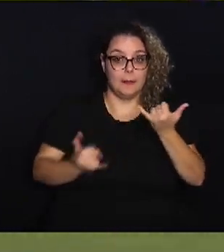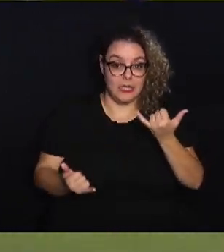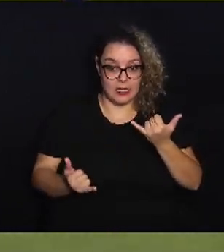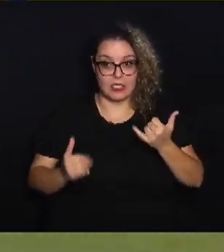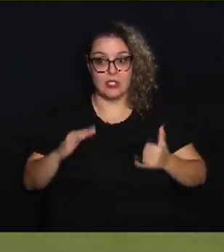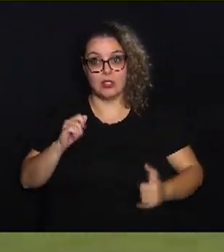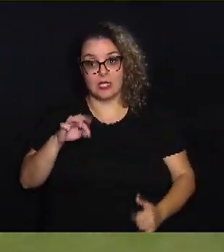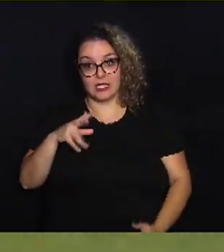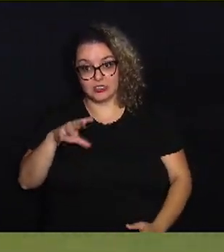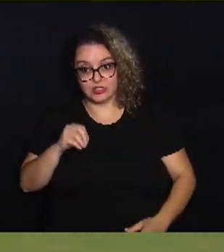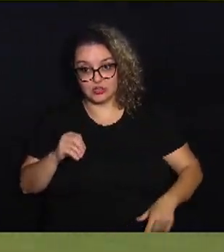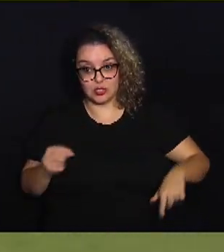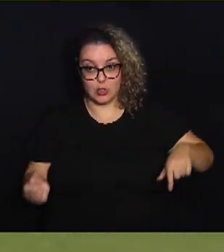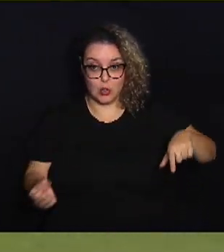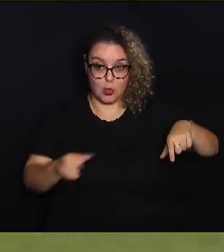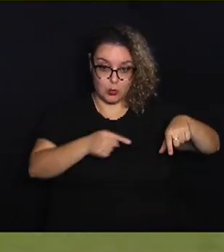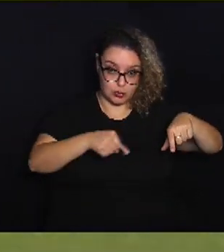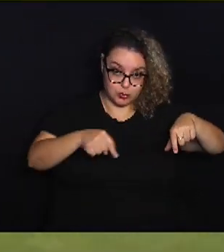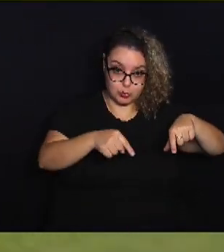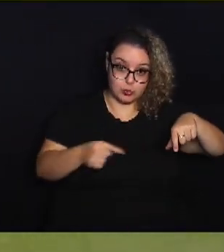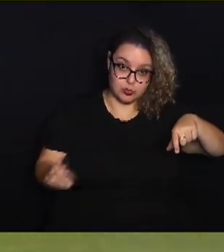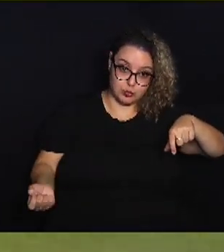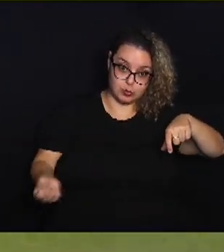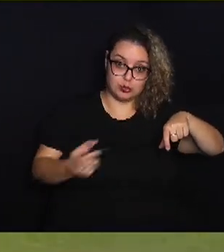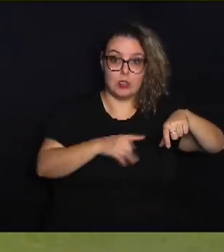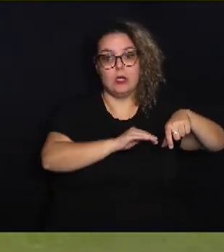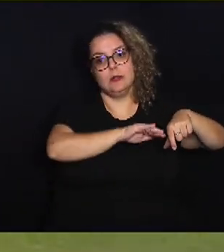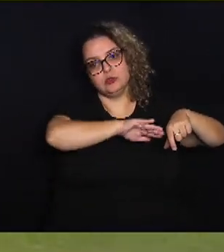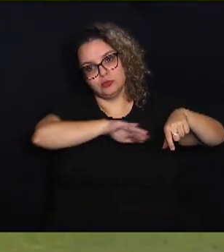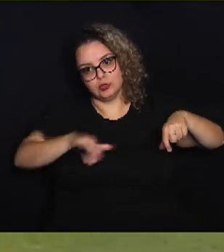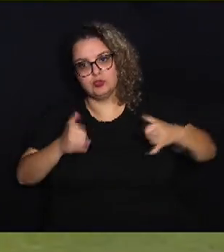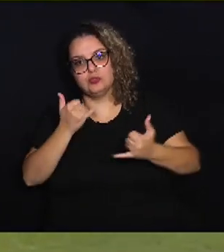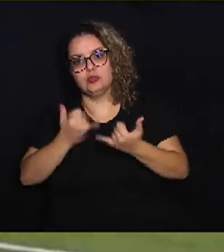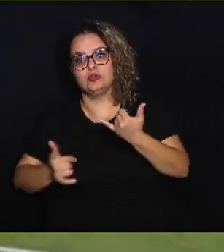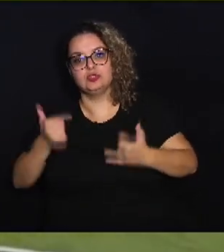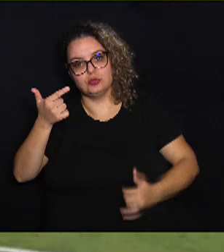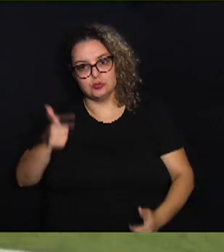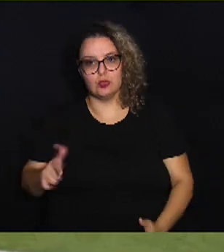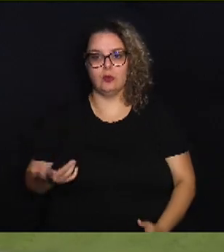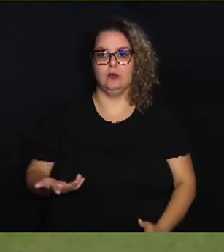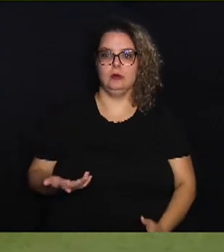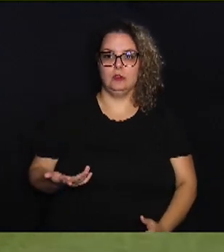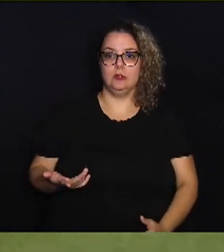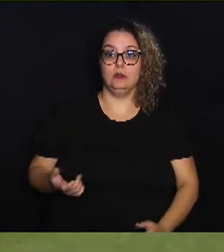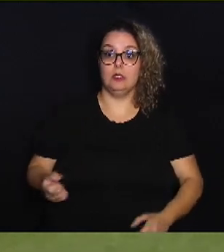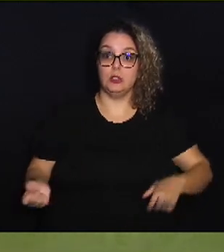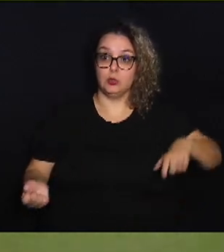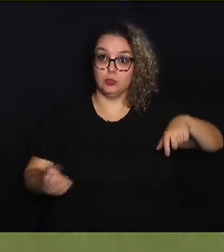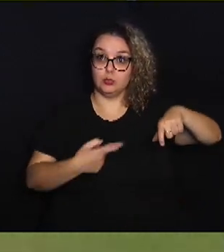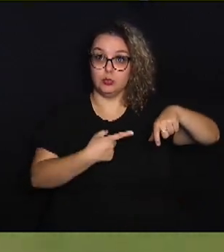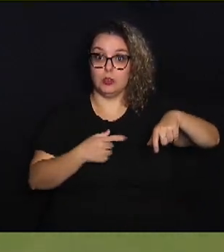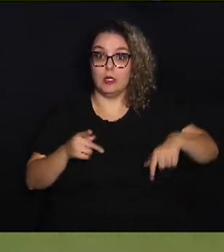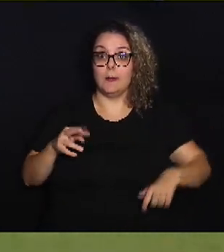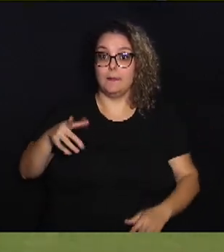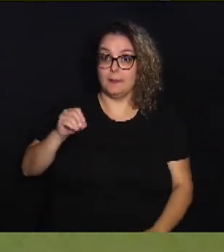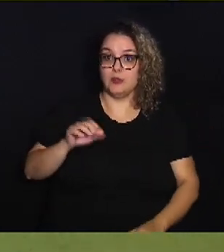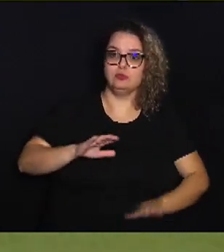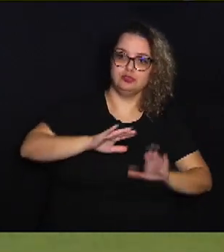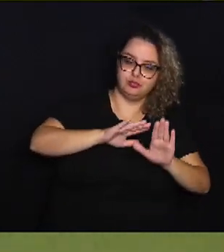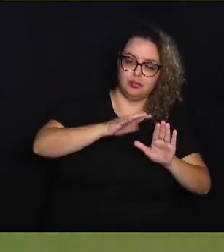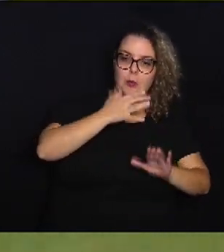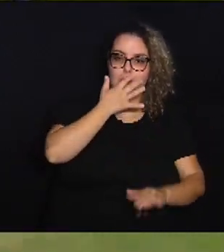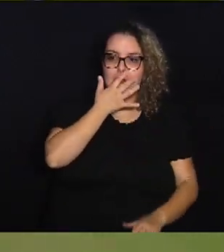Castilho colocou na área e a zaga afastou parcialmente de novo. Veio o chute e Pedro Rocha defendeu,